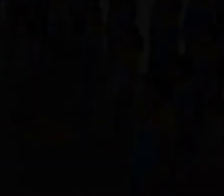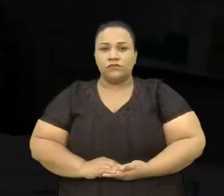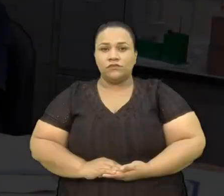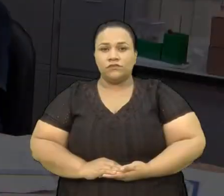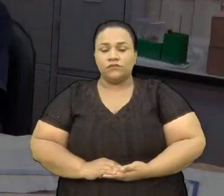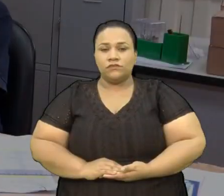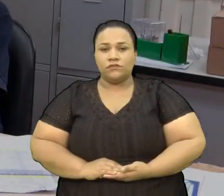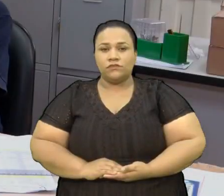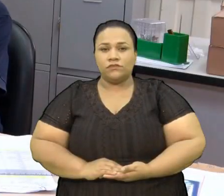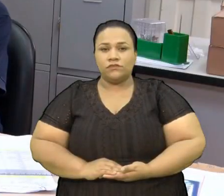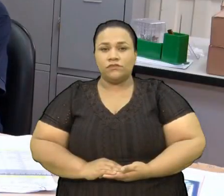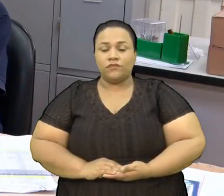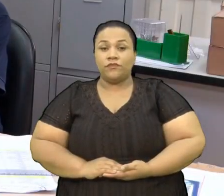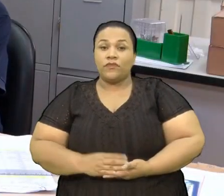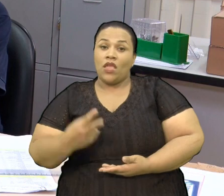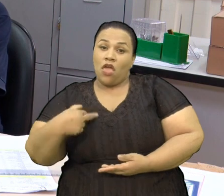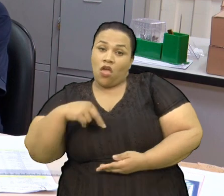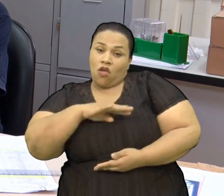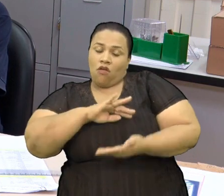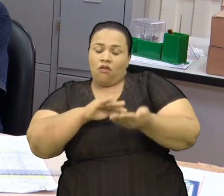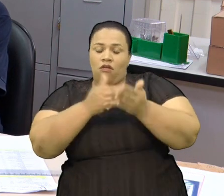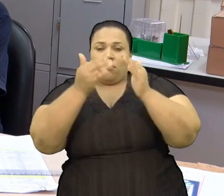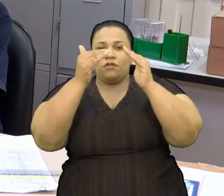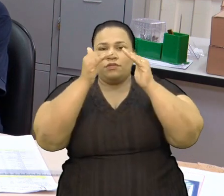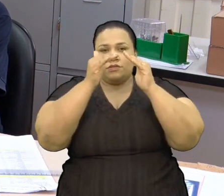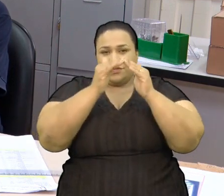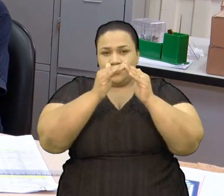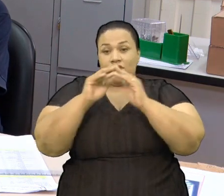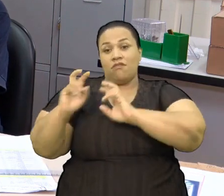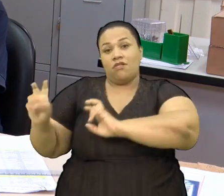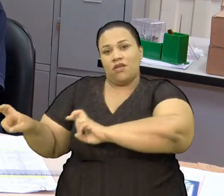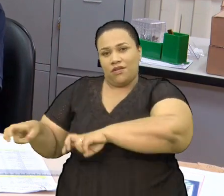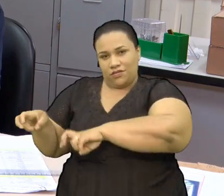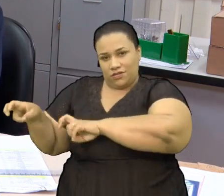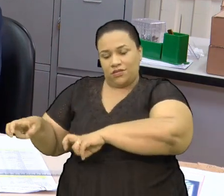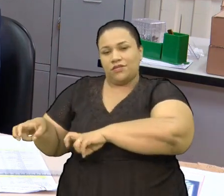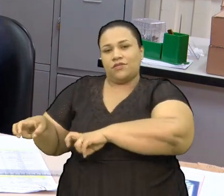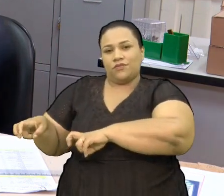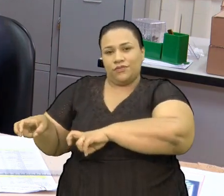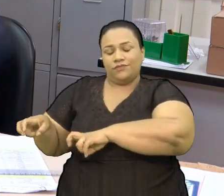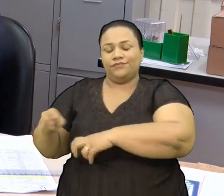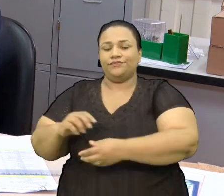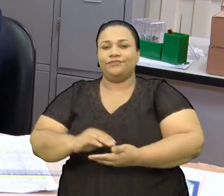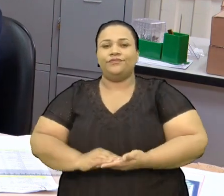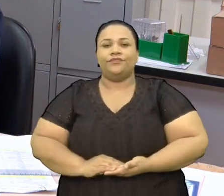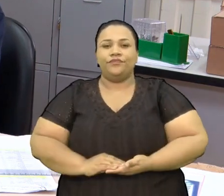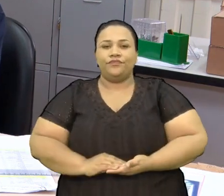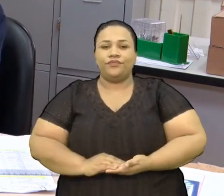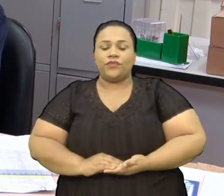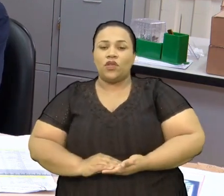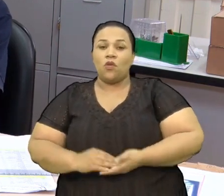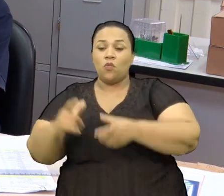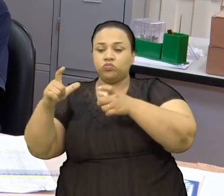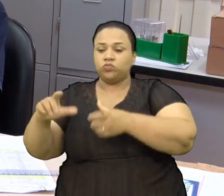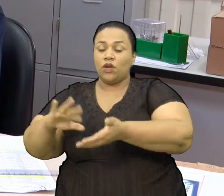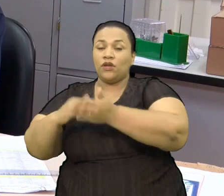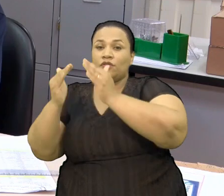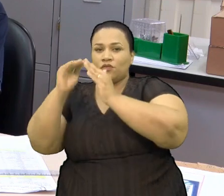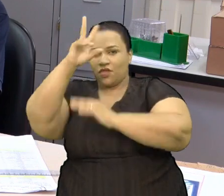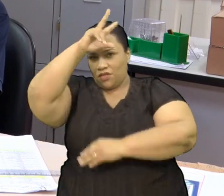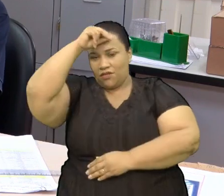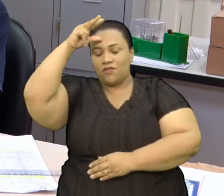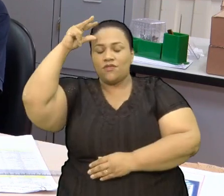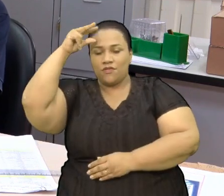Bom, nossa escola agrícola É uma unidade escolar da Remy